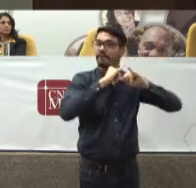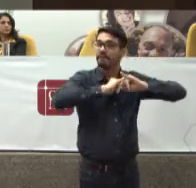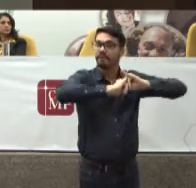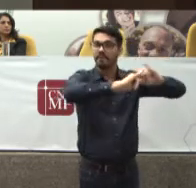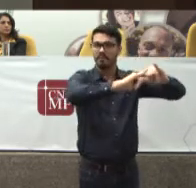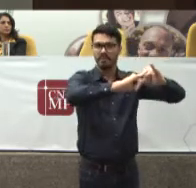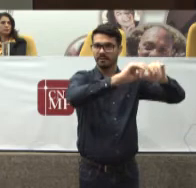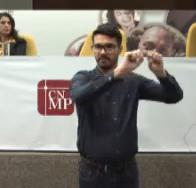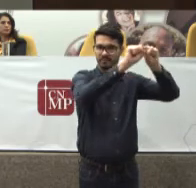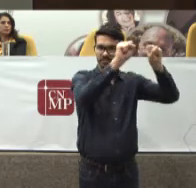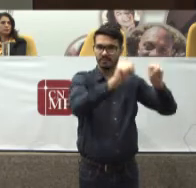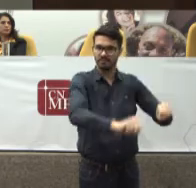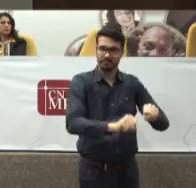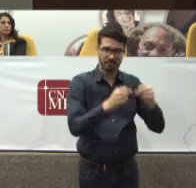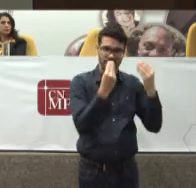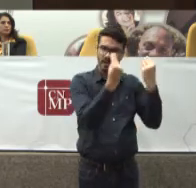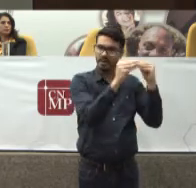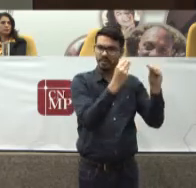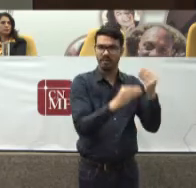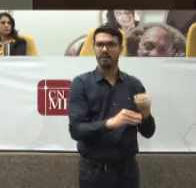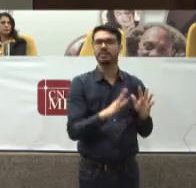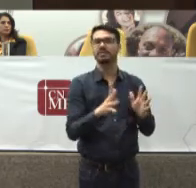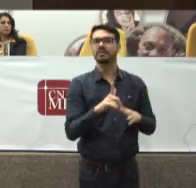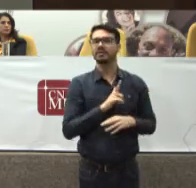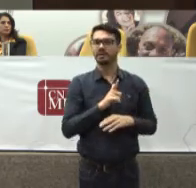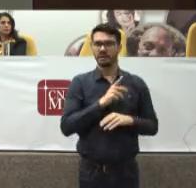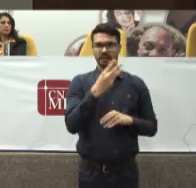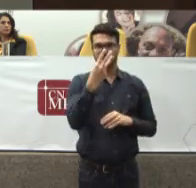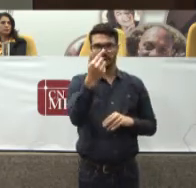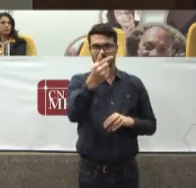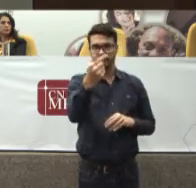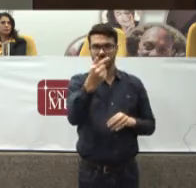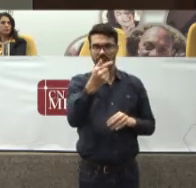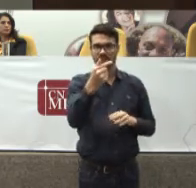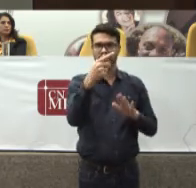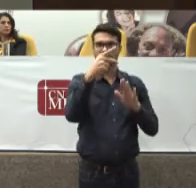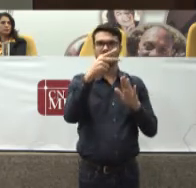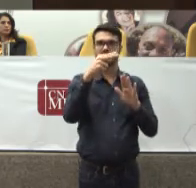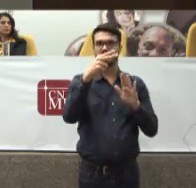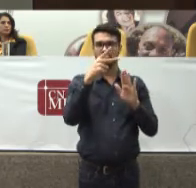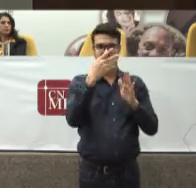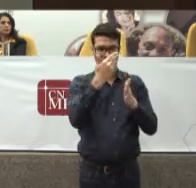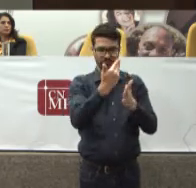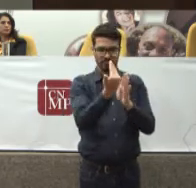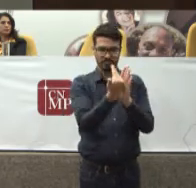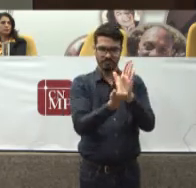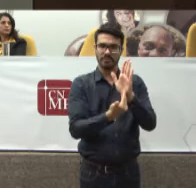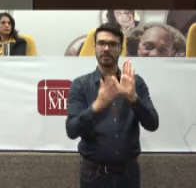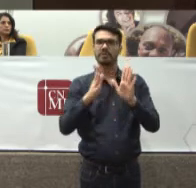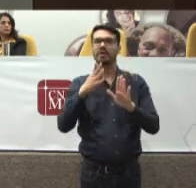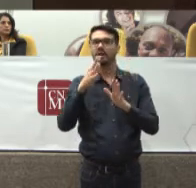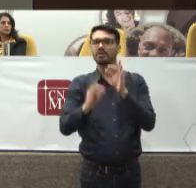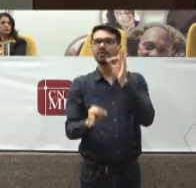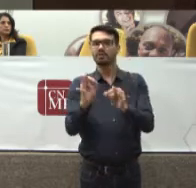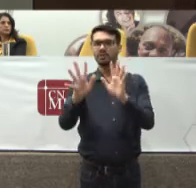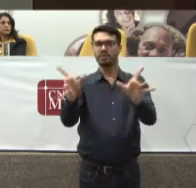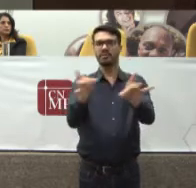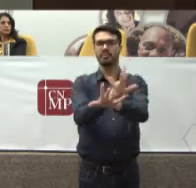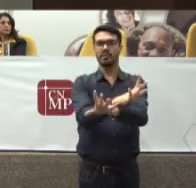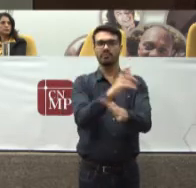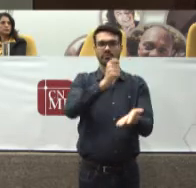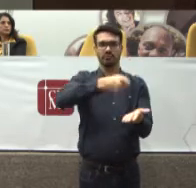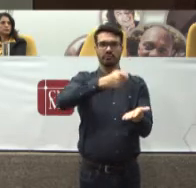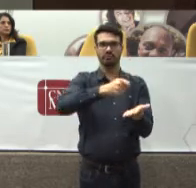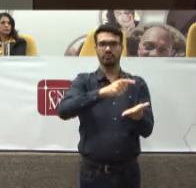E nós já temos 37 pareceres Qualificados E esses pareceres Já versam Sobre os medicamentos